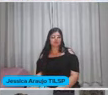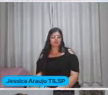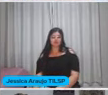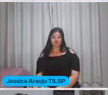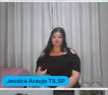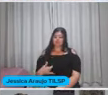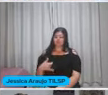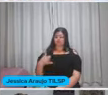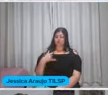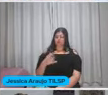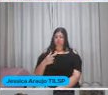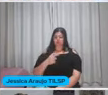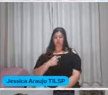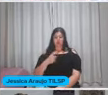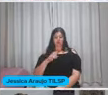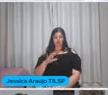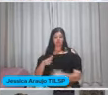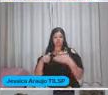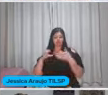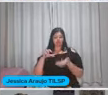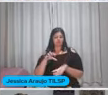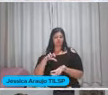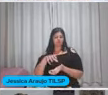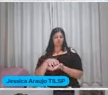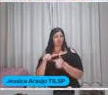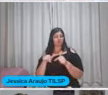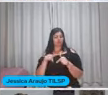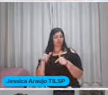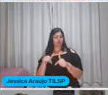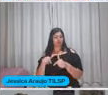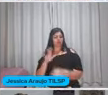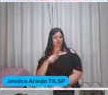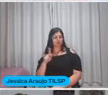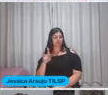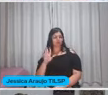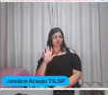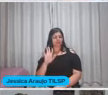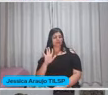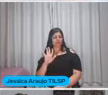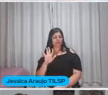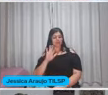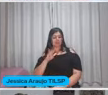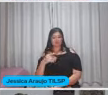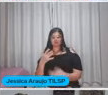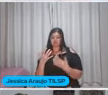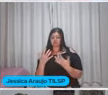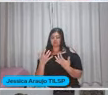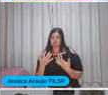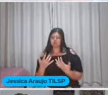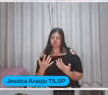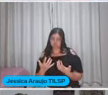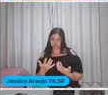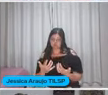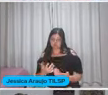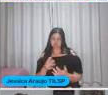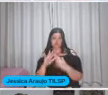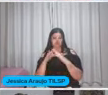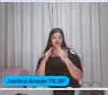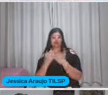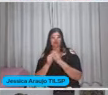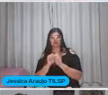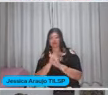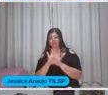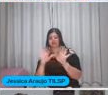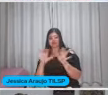de querer ser o centro do trabalho Mas, gente É Quando a gente sai muito cansado da escola Claro que há vários